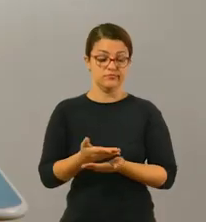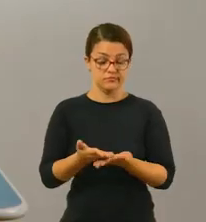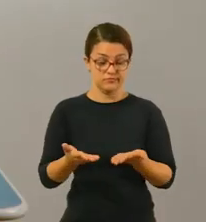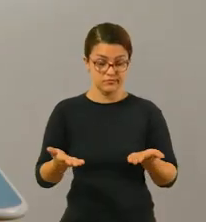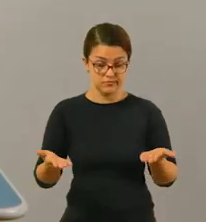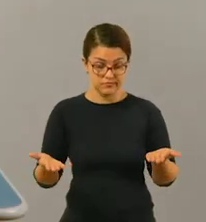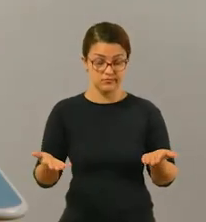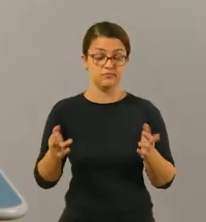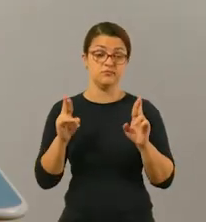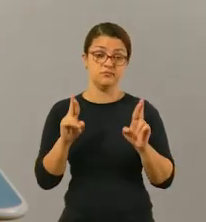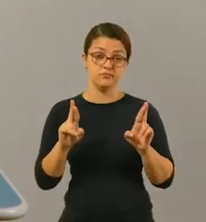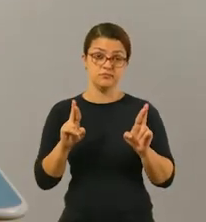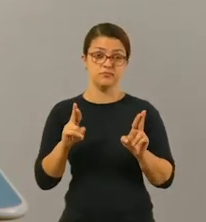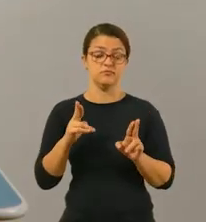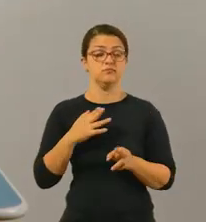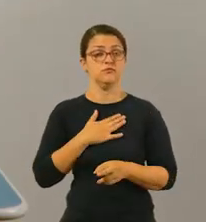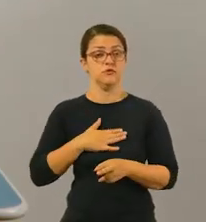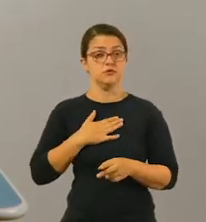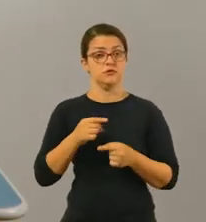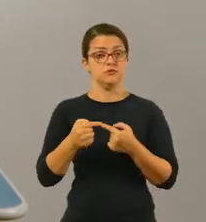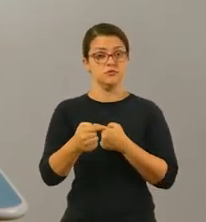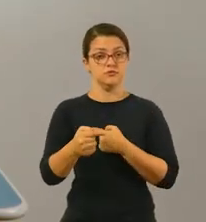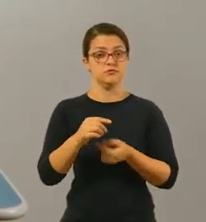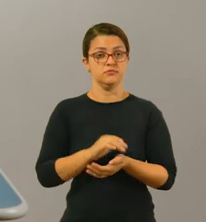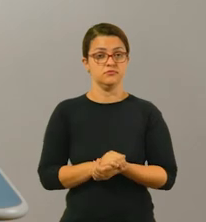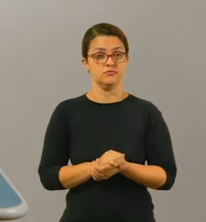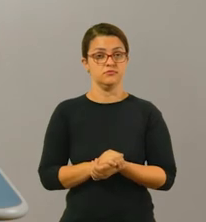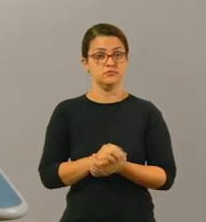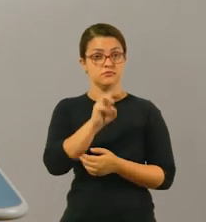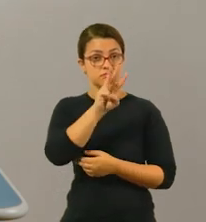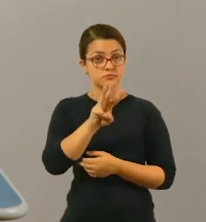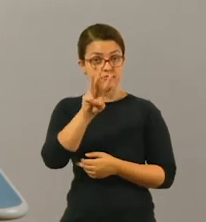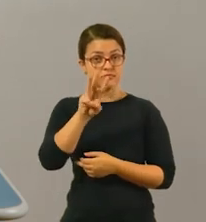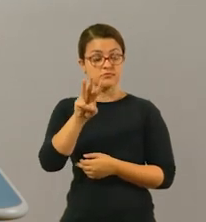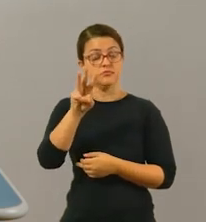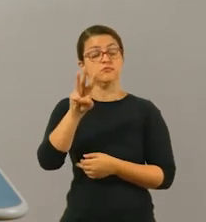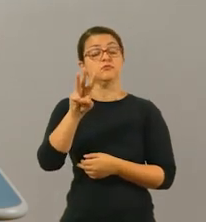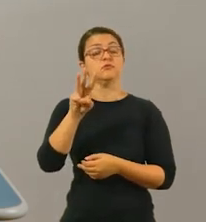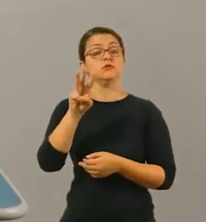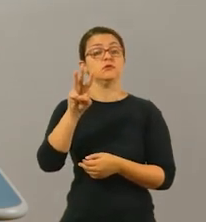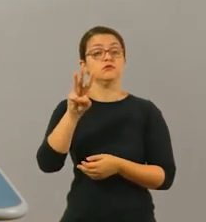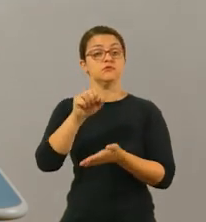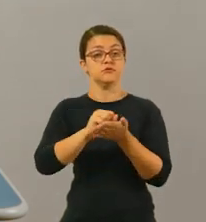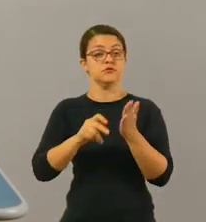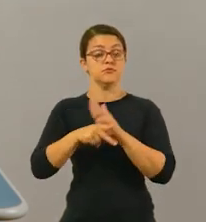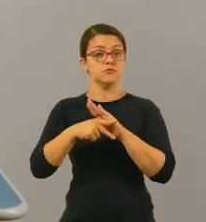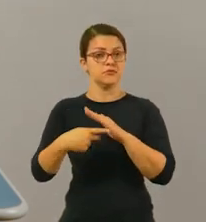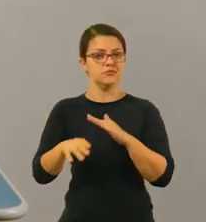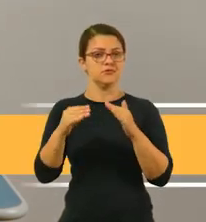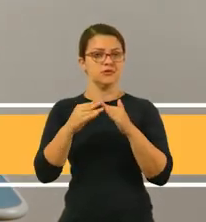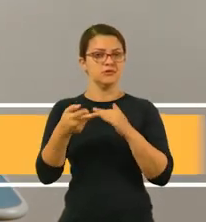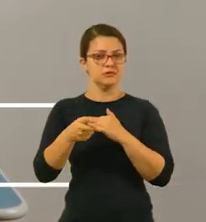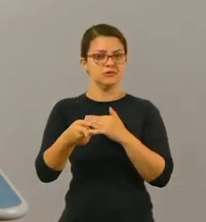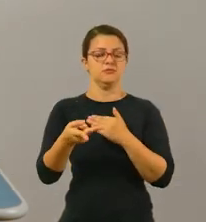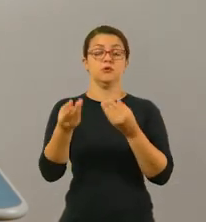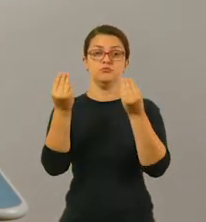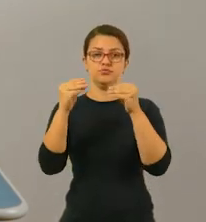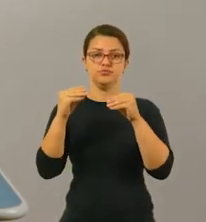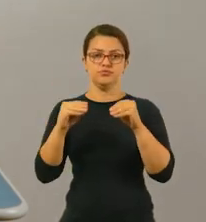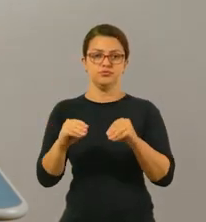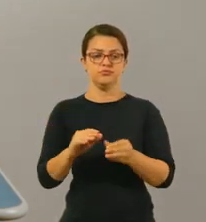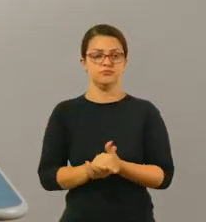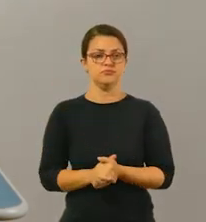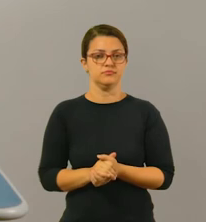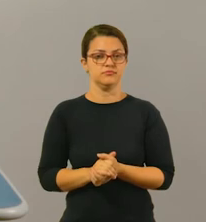Bom, é isso, pessoal. Eu espero que vocês tenham gostado da atividade dessa semana. Fiquem ligados no link lição de casa, lá a gente sempre está alimentando com